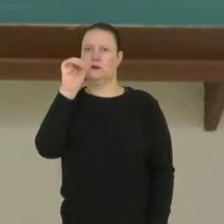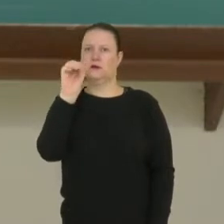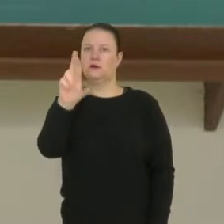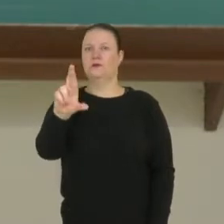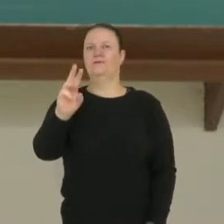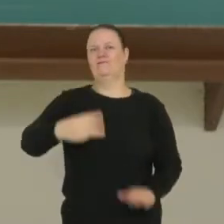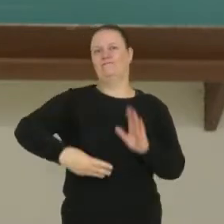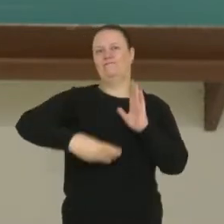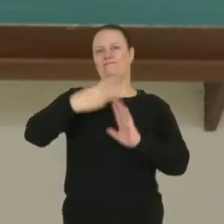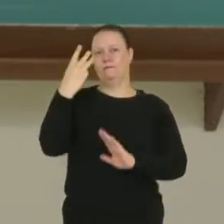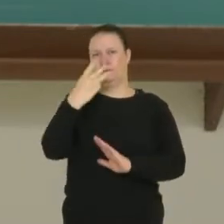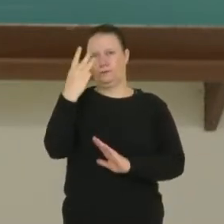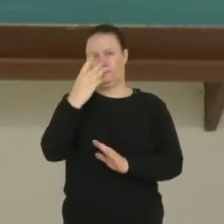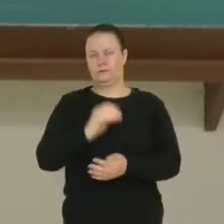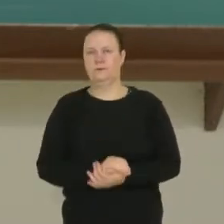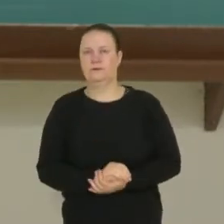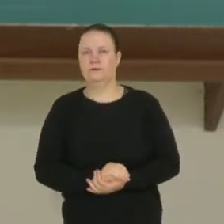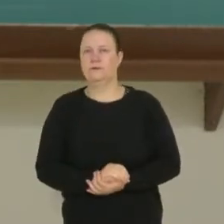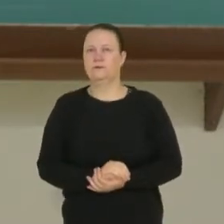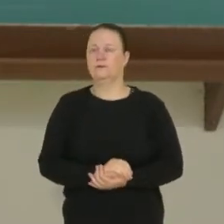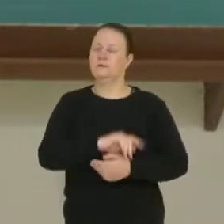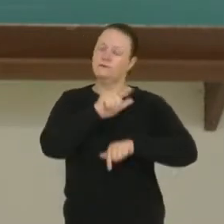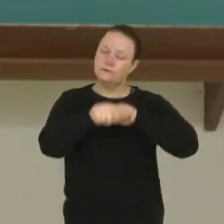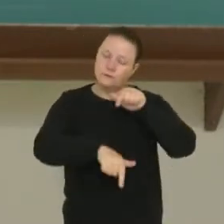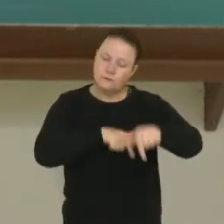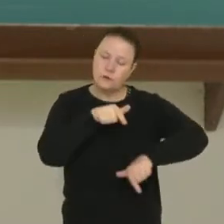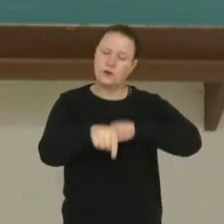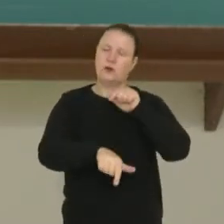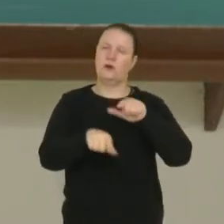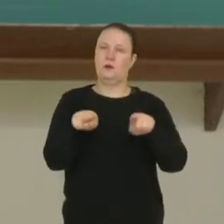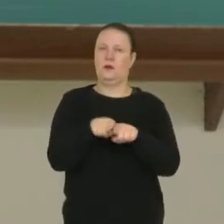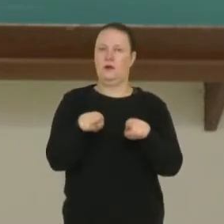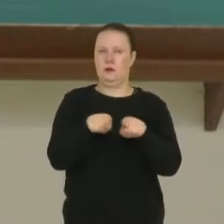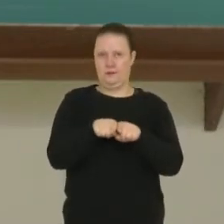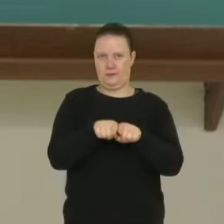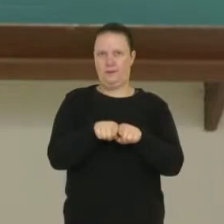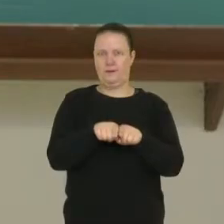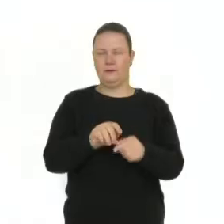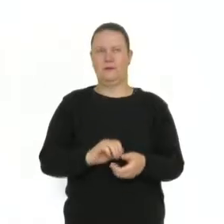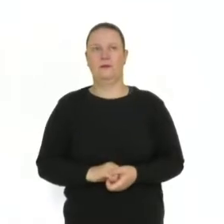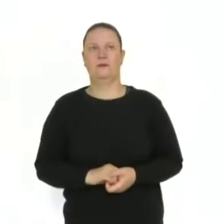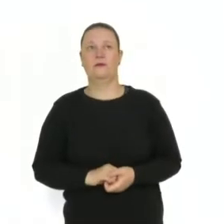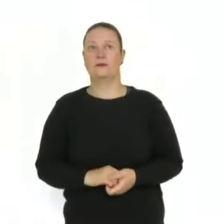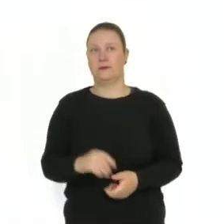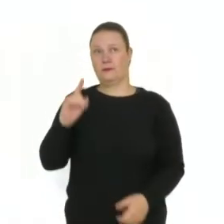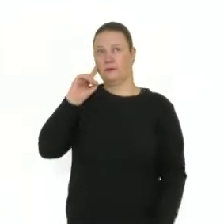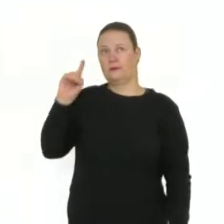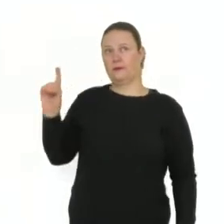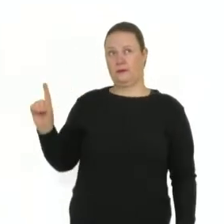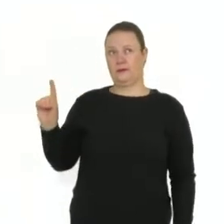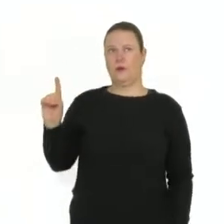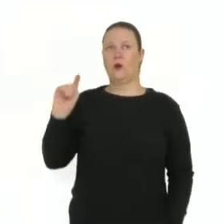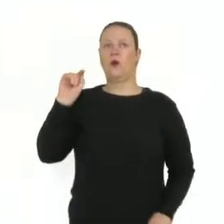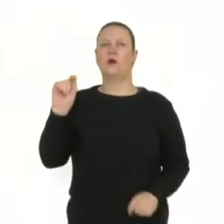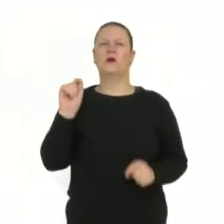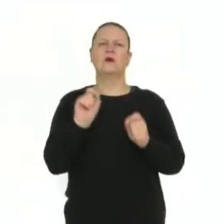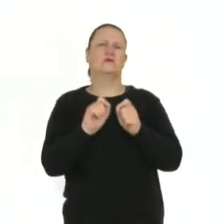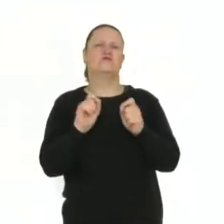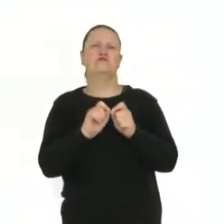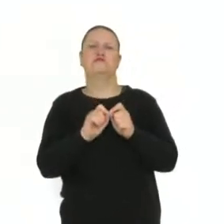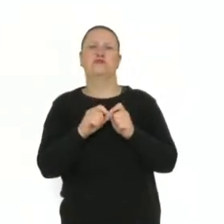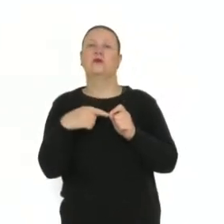terciário, e a prestação de serviços, então, está dentro do setor terciário, ok? Este setor terciário,